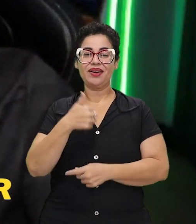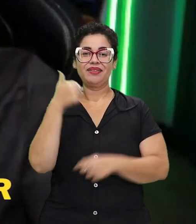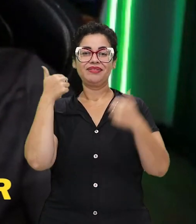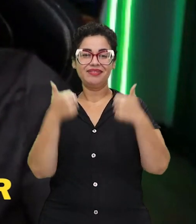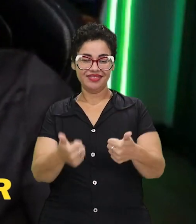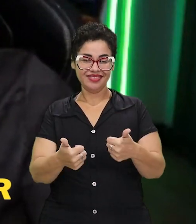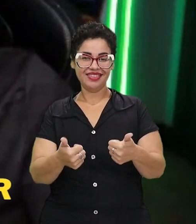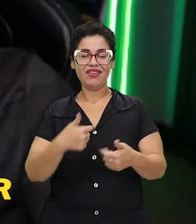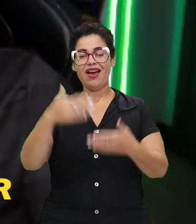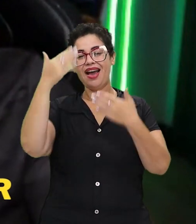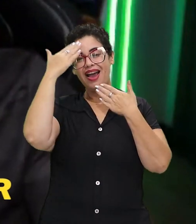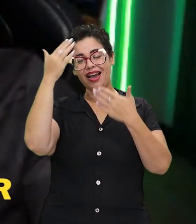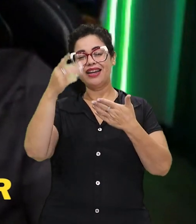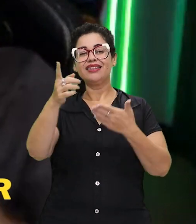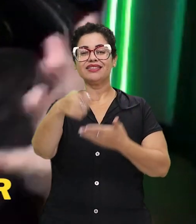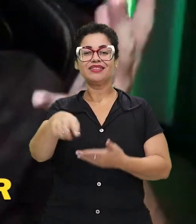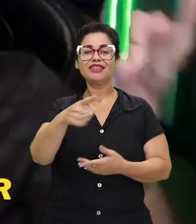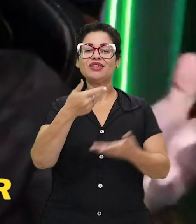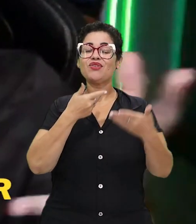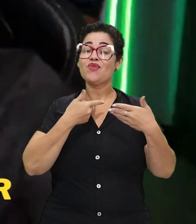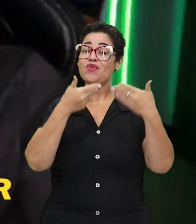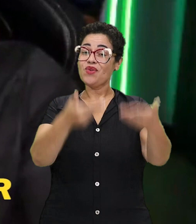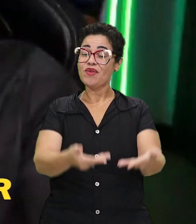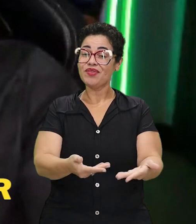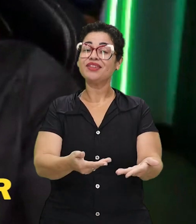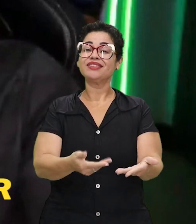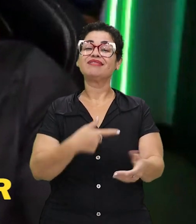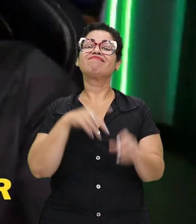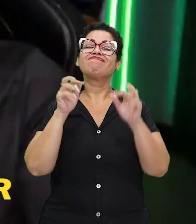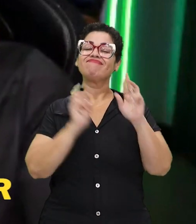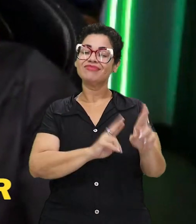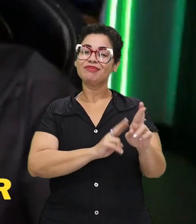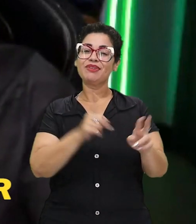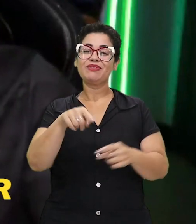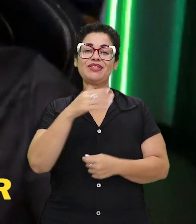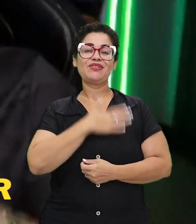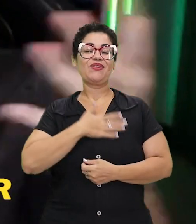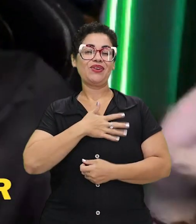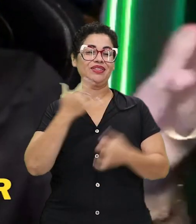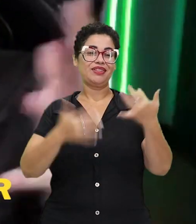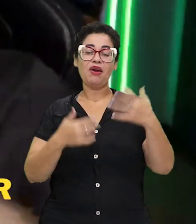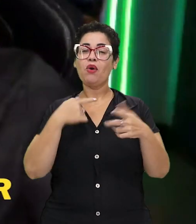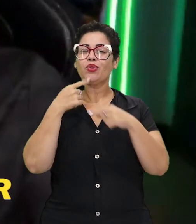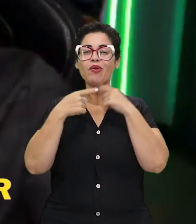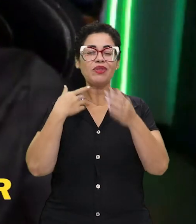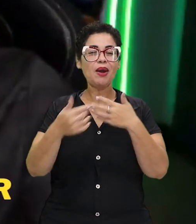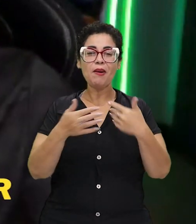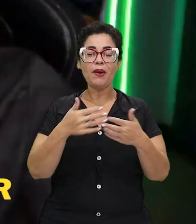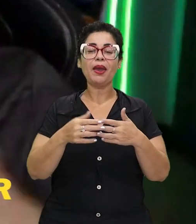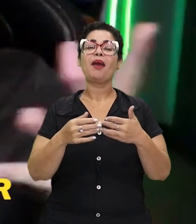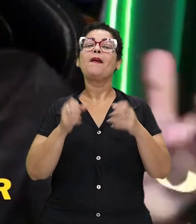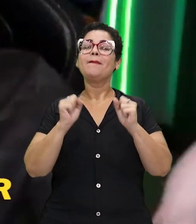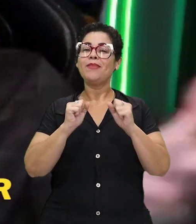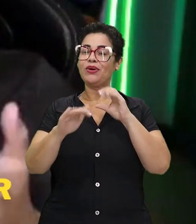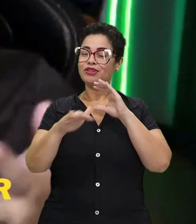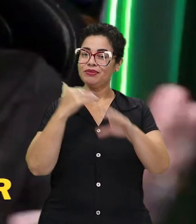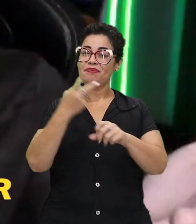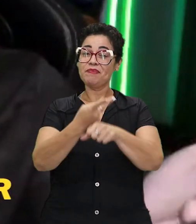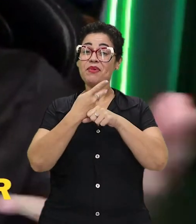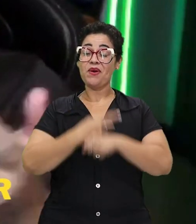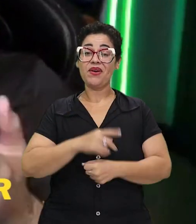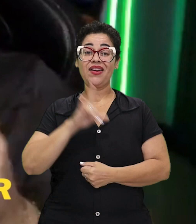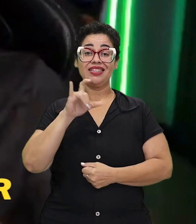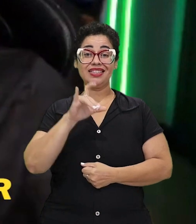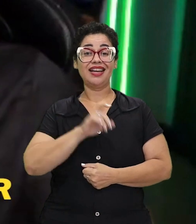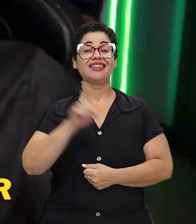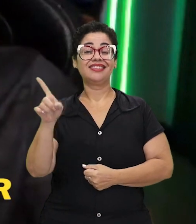encontrar numa boa. Fechou? Agradecer aí por esse convite e espero que vocês tenham gostado. E qualquer dúvida que tiver